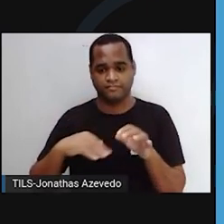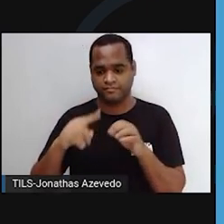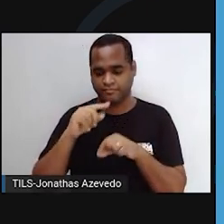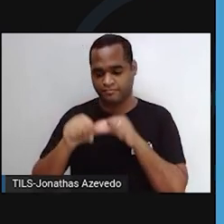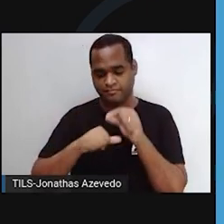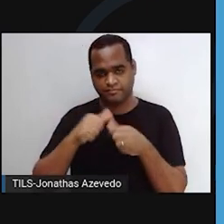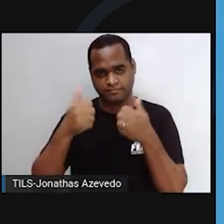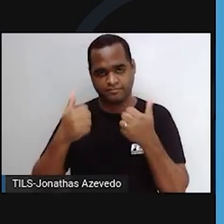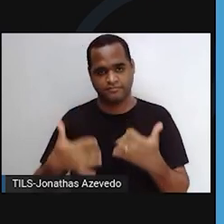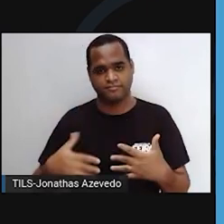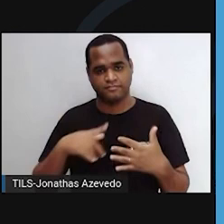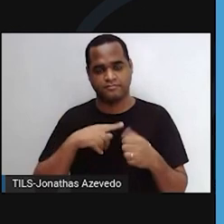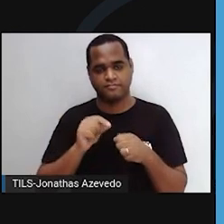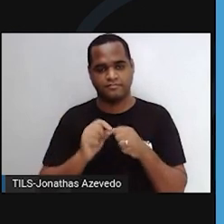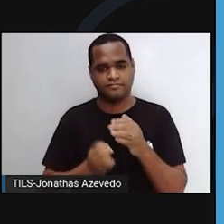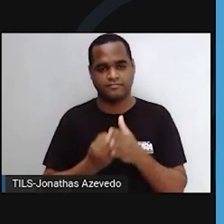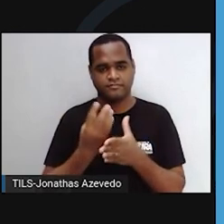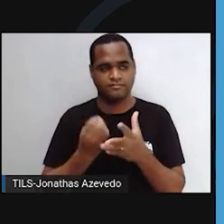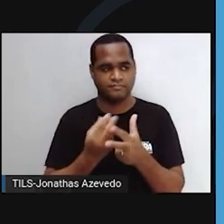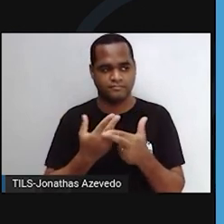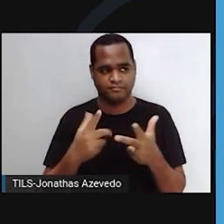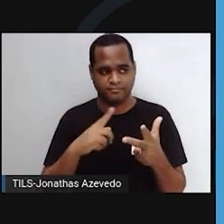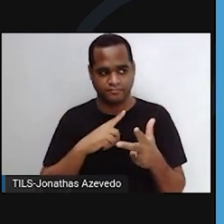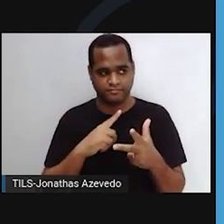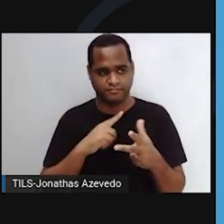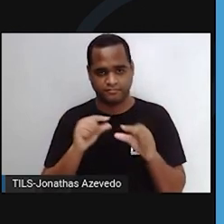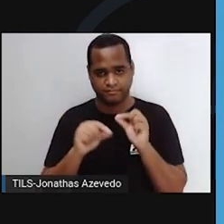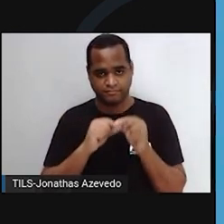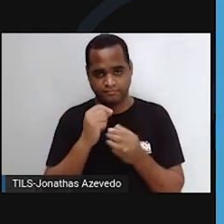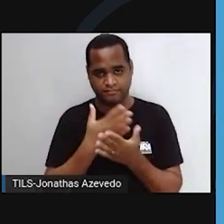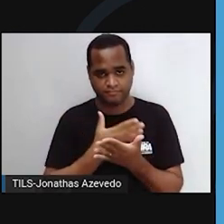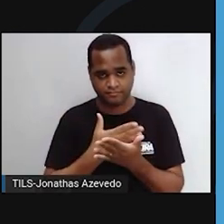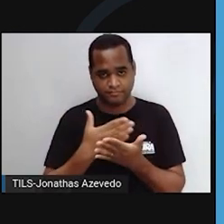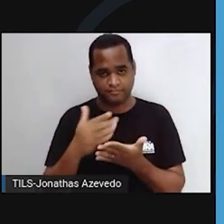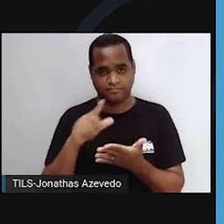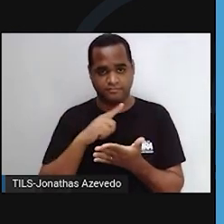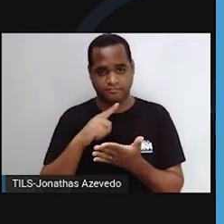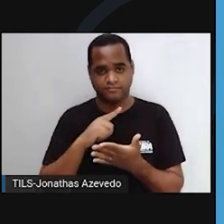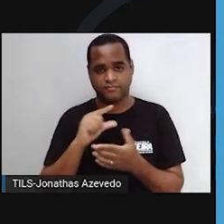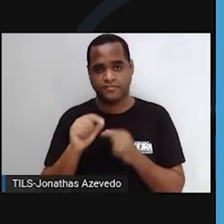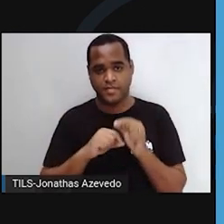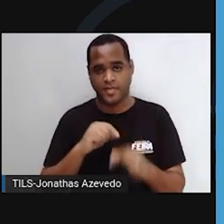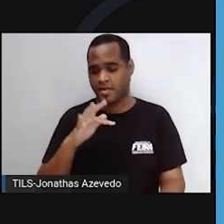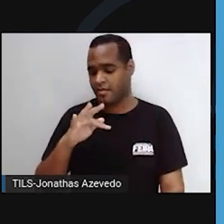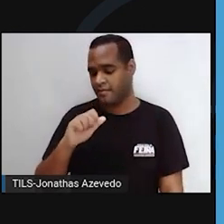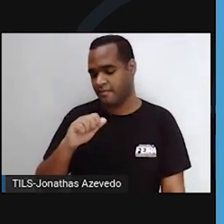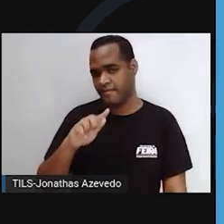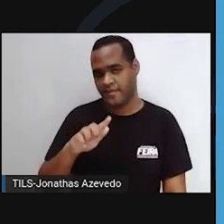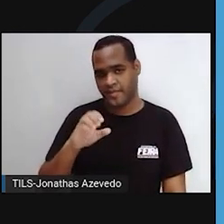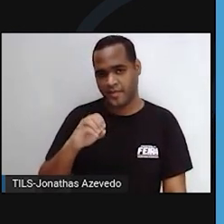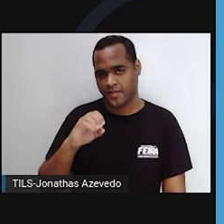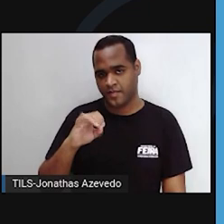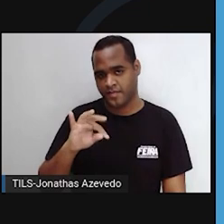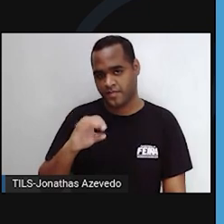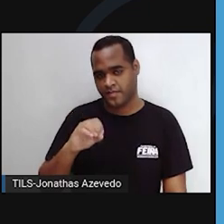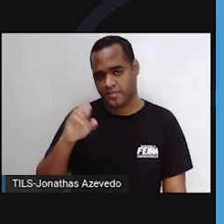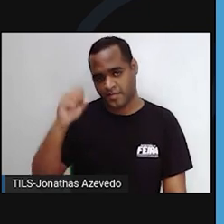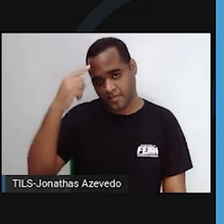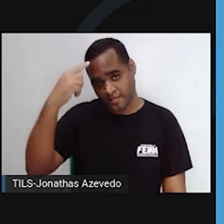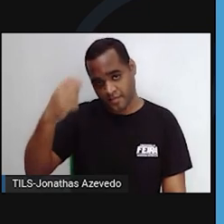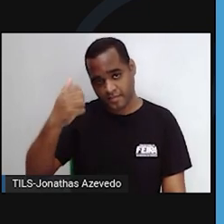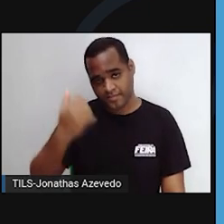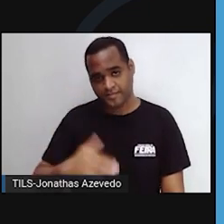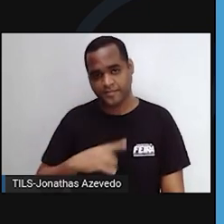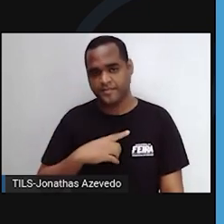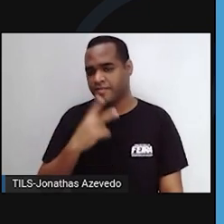partículas, originárias do meio exterior, através da fagocitose ou da autofagia. Também atua reciclando outras organelas, que